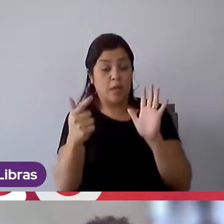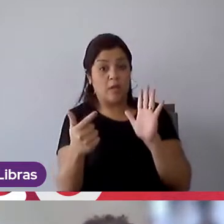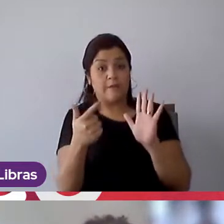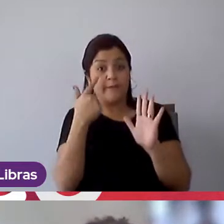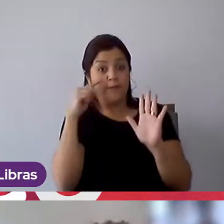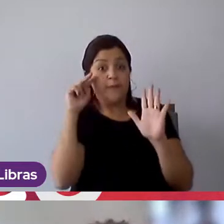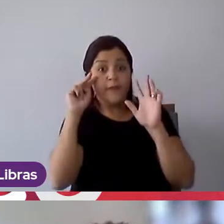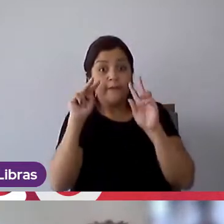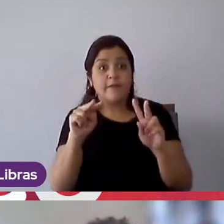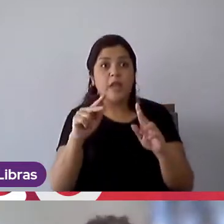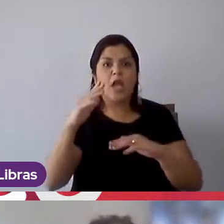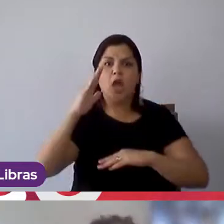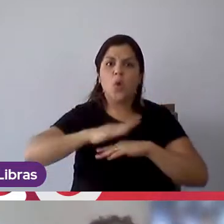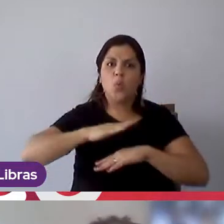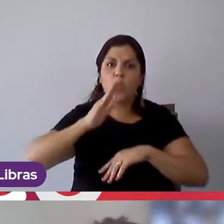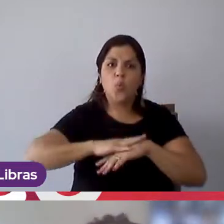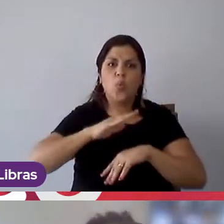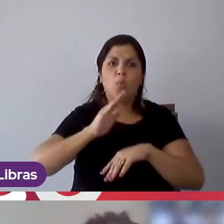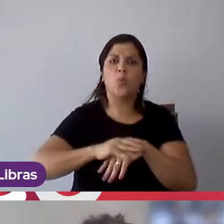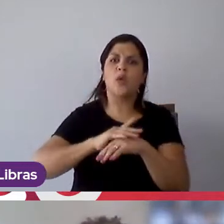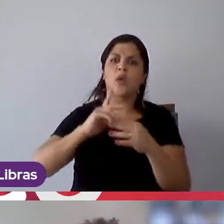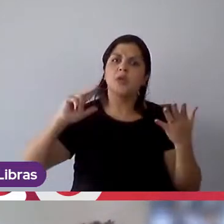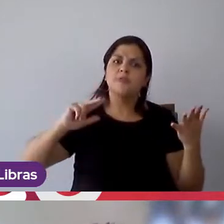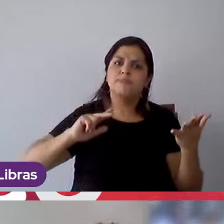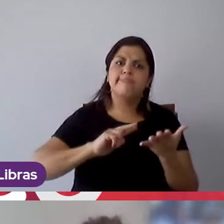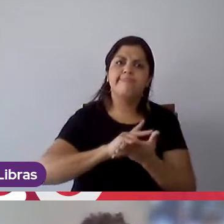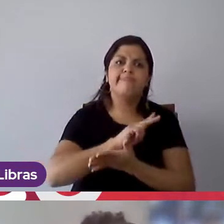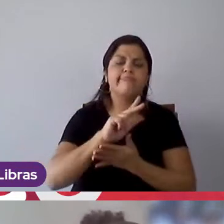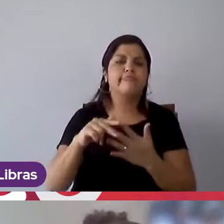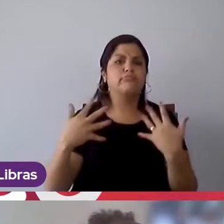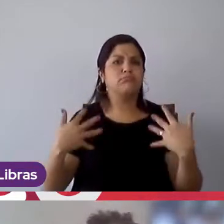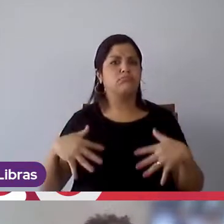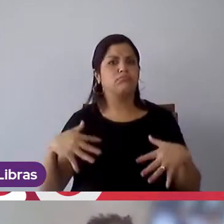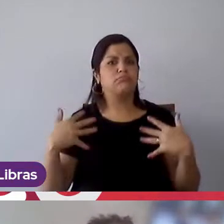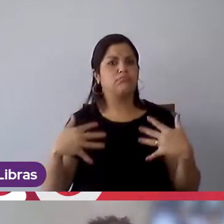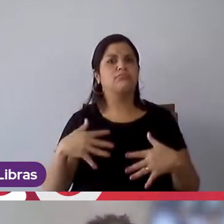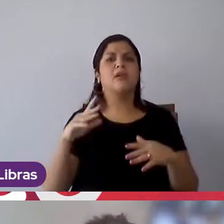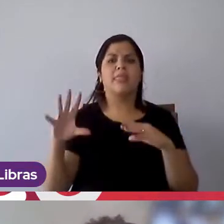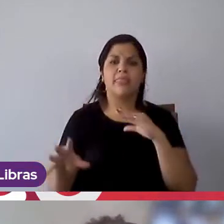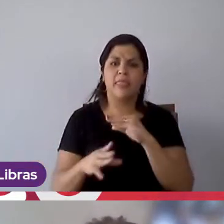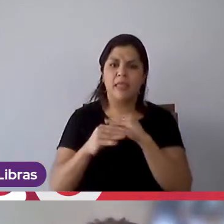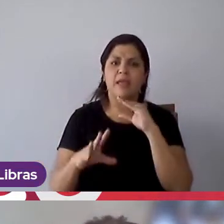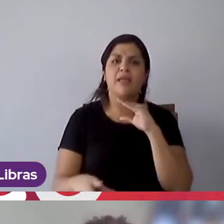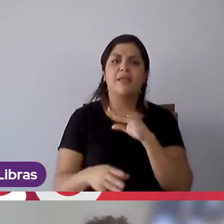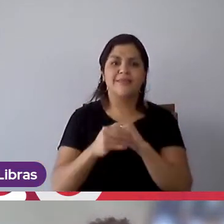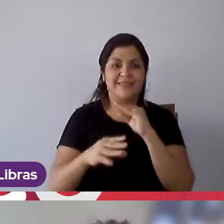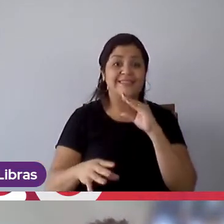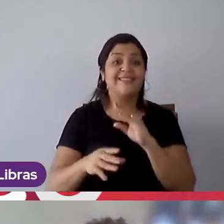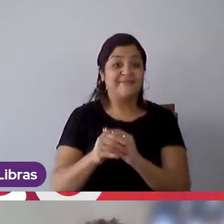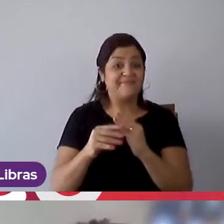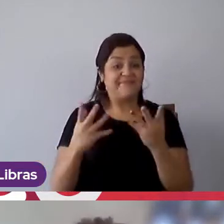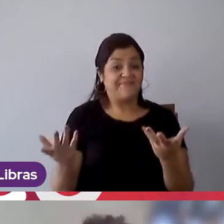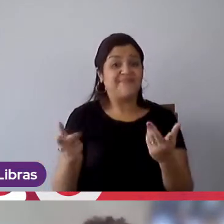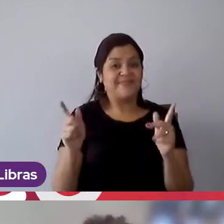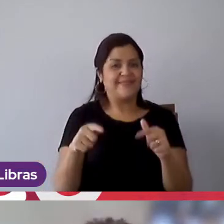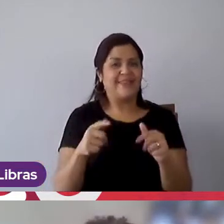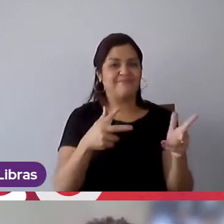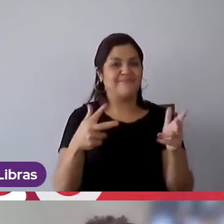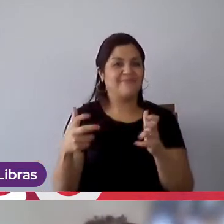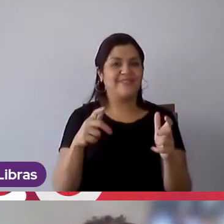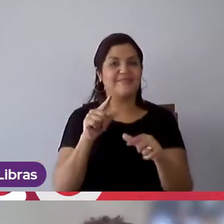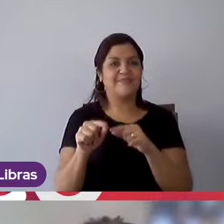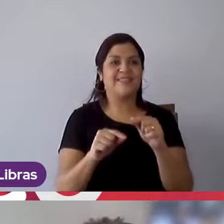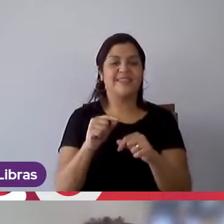tela, olha, fiz tanta coisa nesse semestre, e às vezes você inclui muito mais do que foi projetado, então, você percebe ali